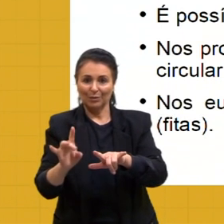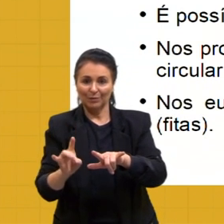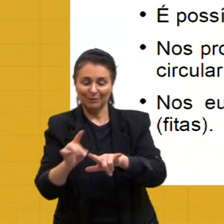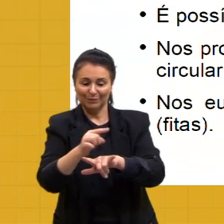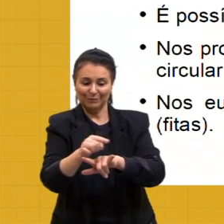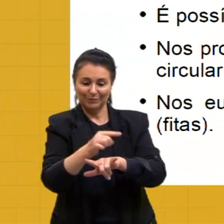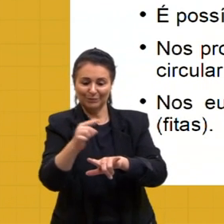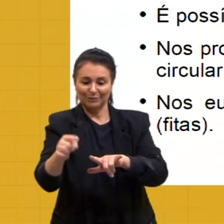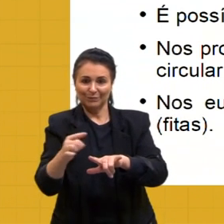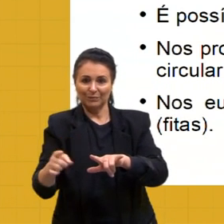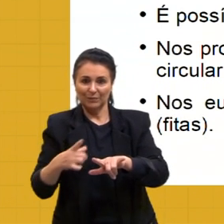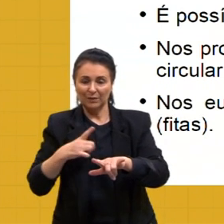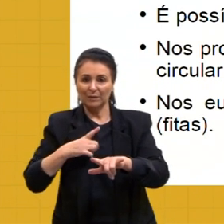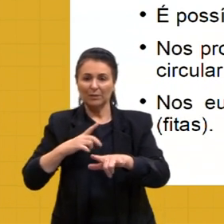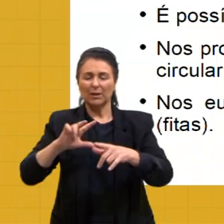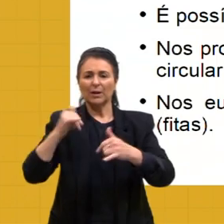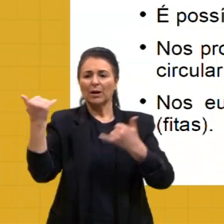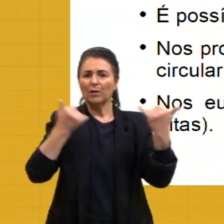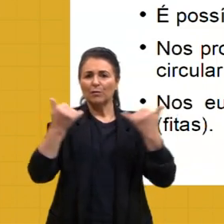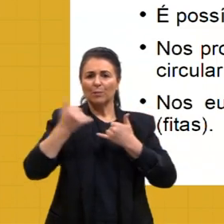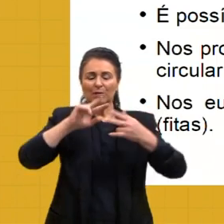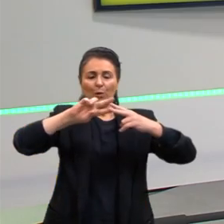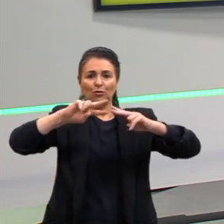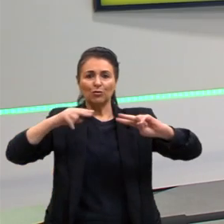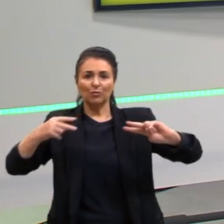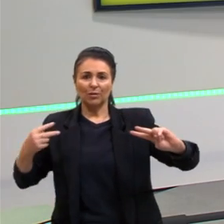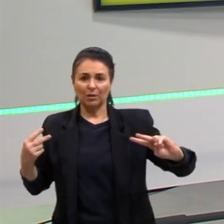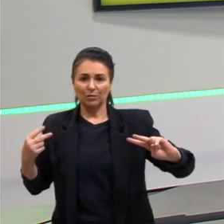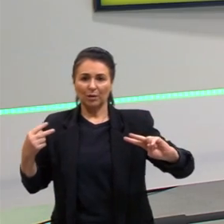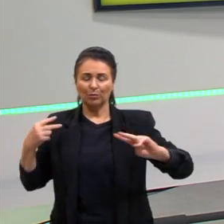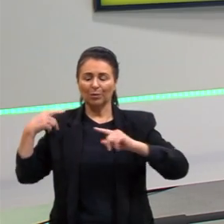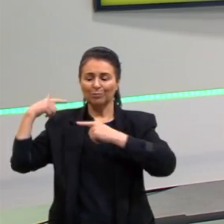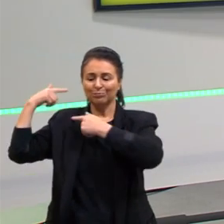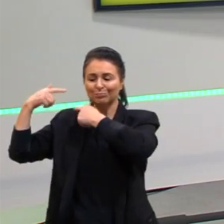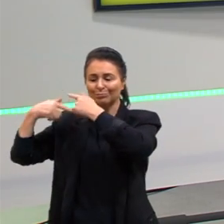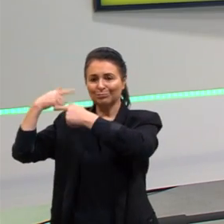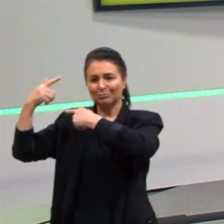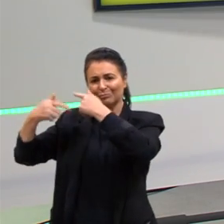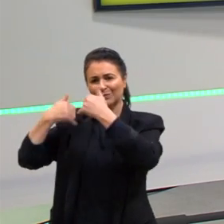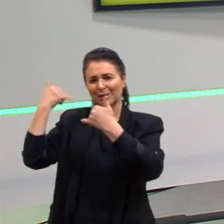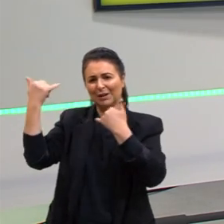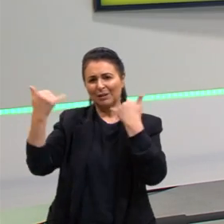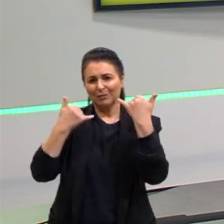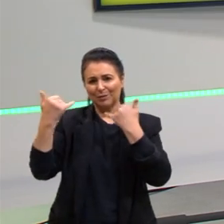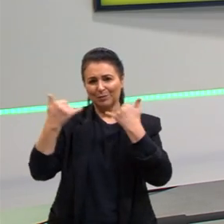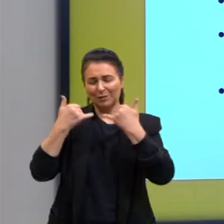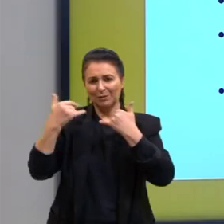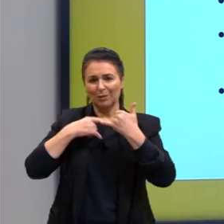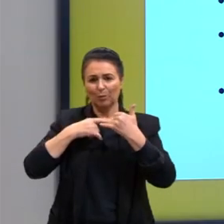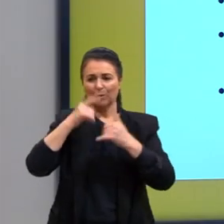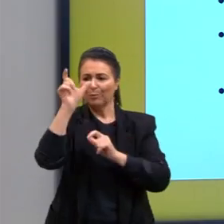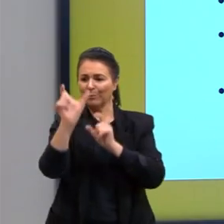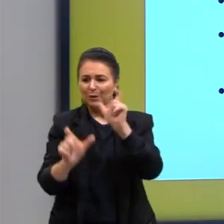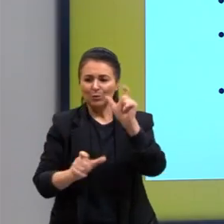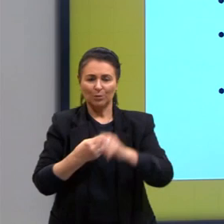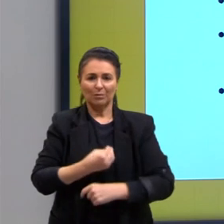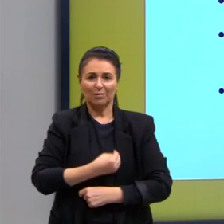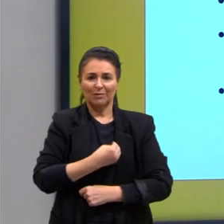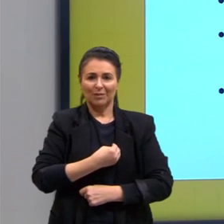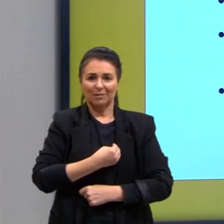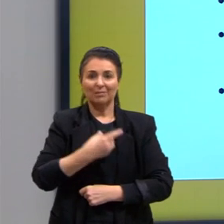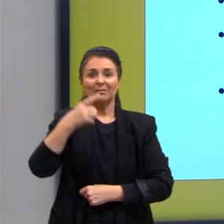genética de um organismo. Então, toda a sua descendência, toda a informação ali do indivíduo, da vida, está